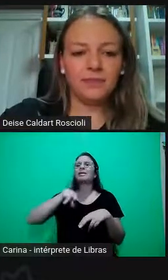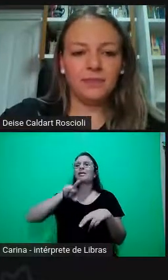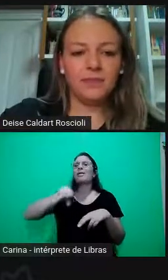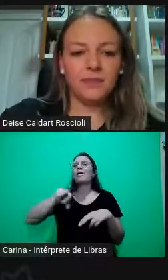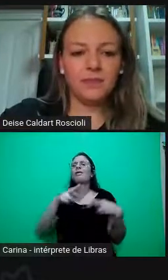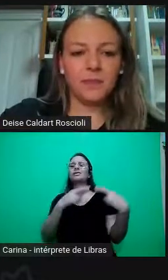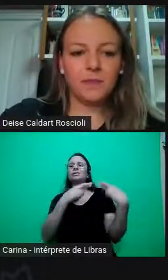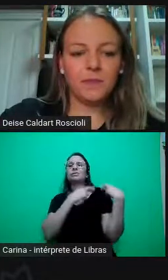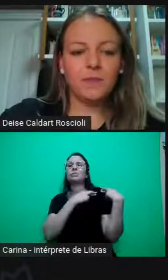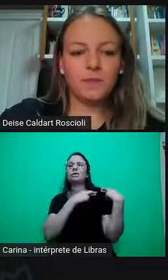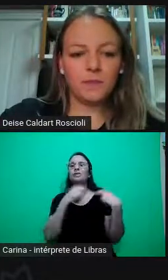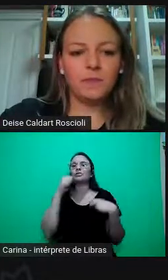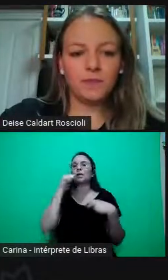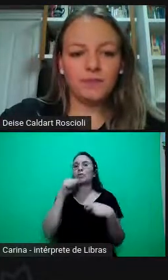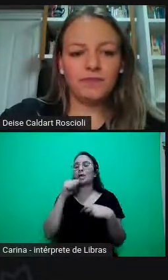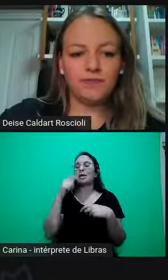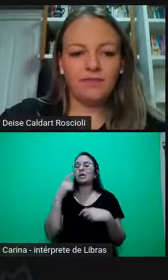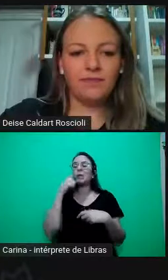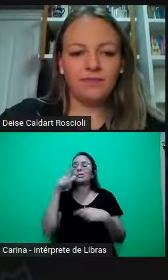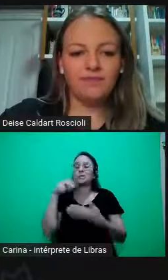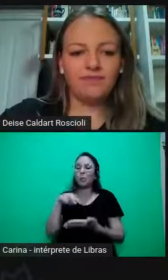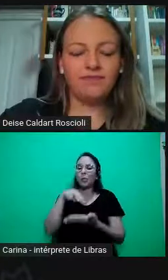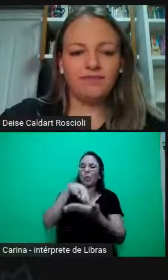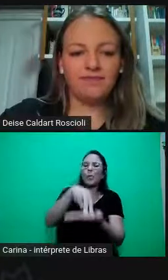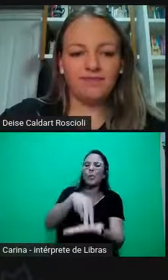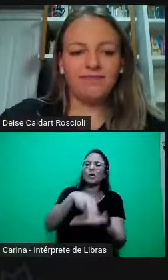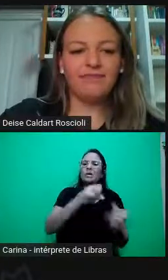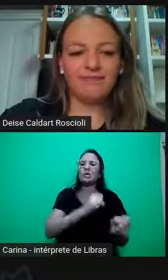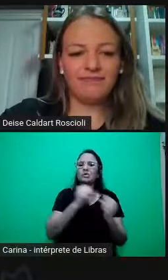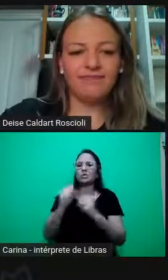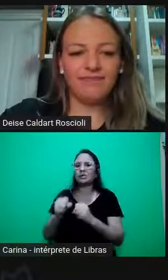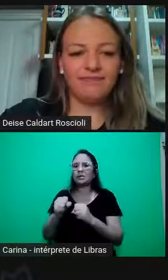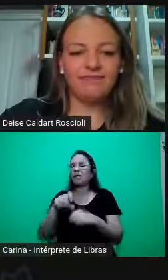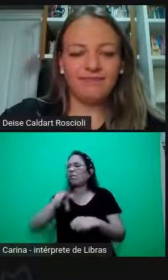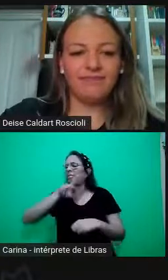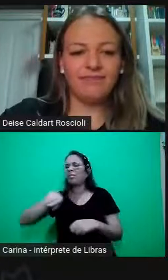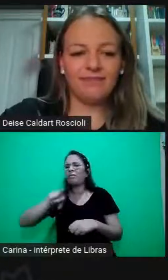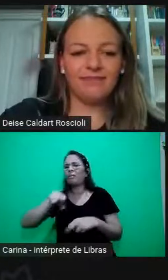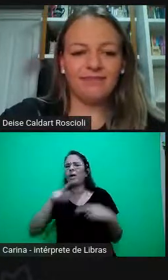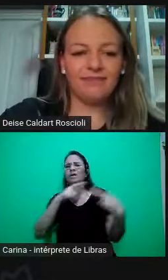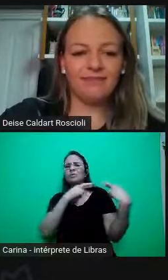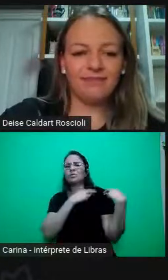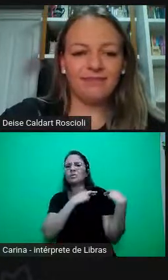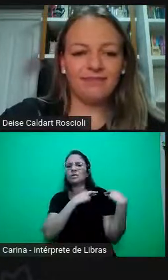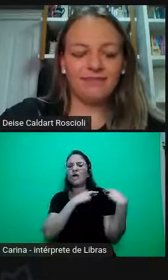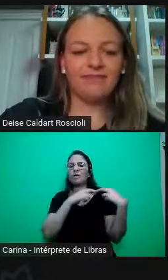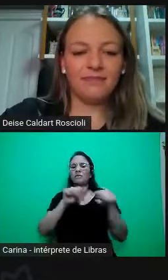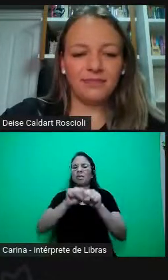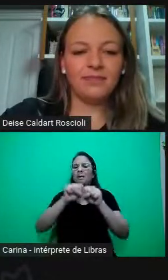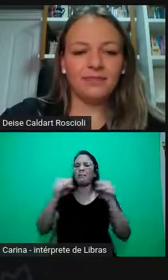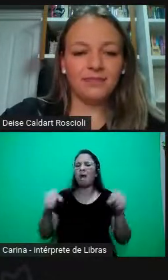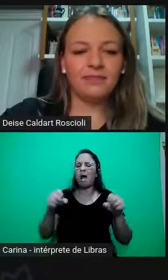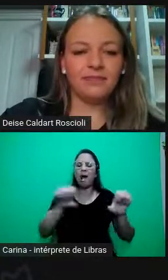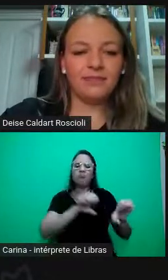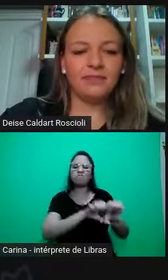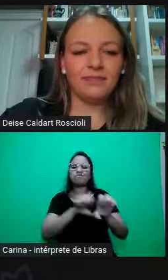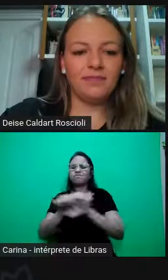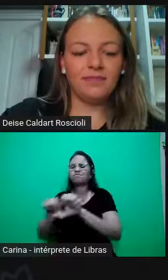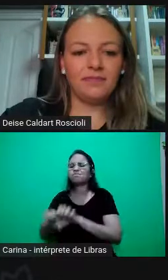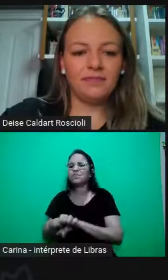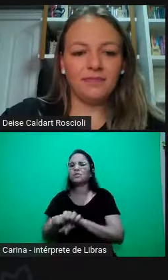nessa posição de poder, não responsabilizar elas por quebrar as estruturas, né, que são estruturas que,